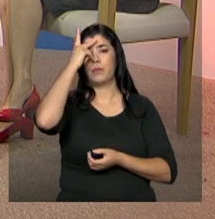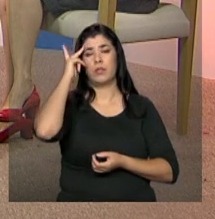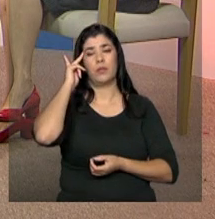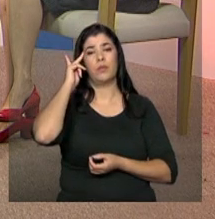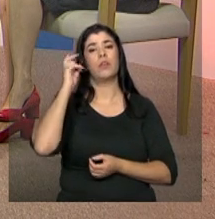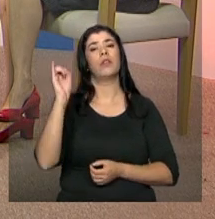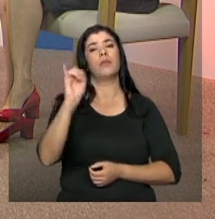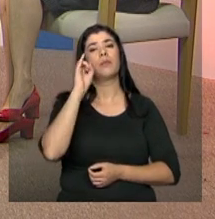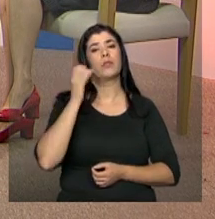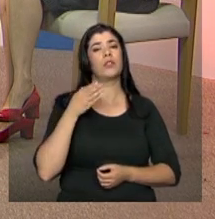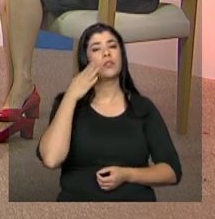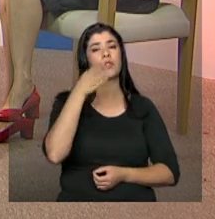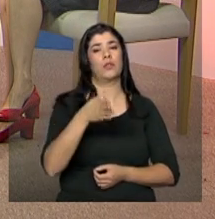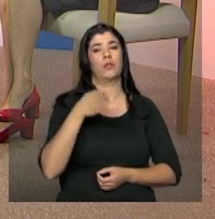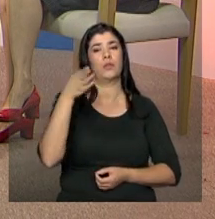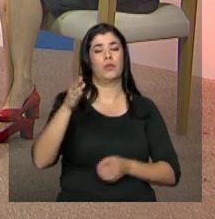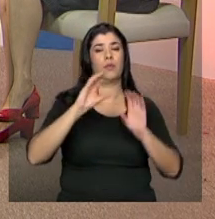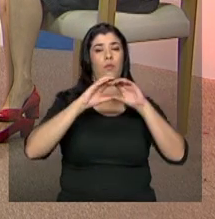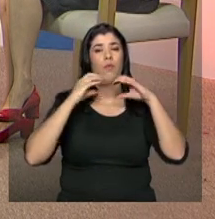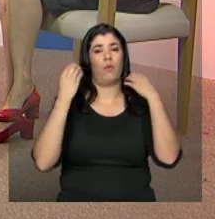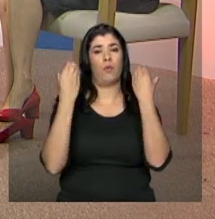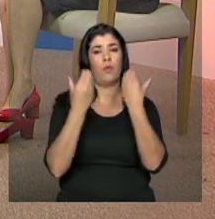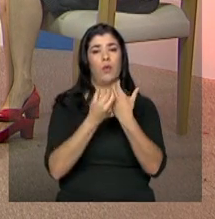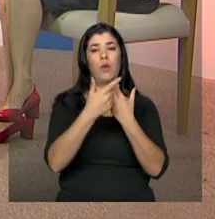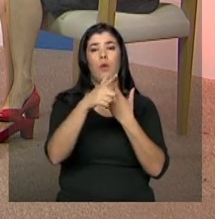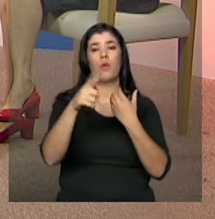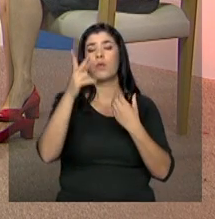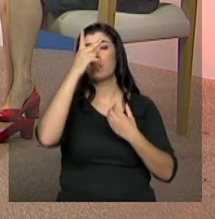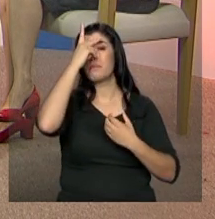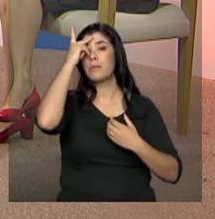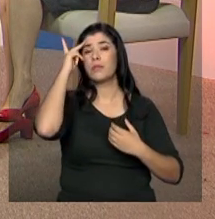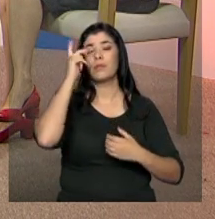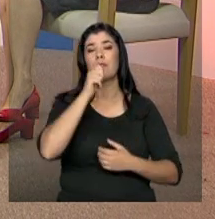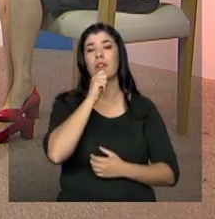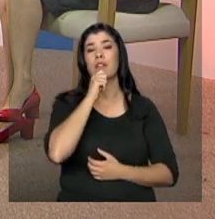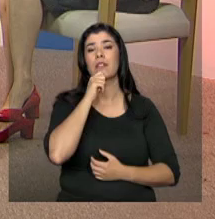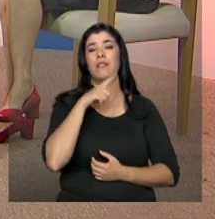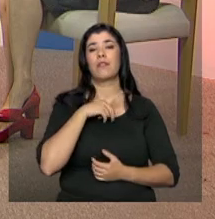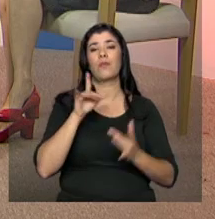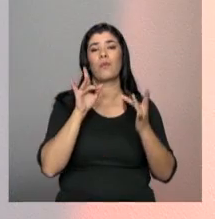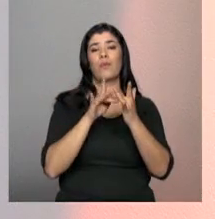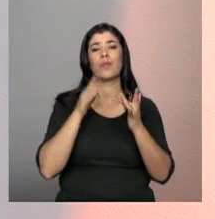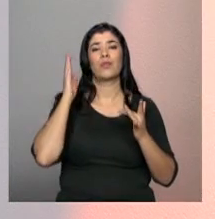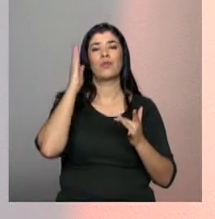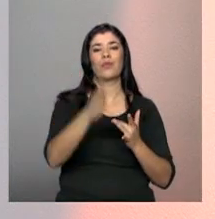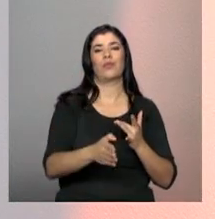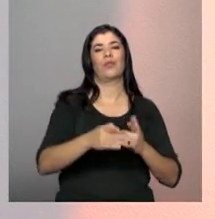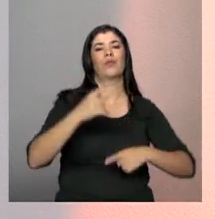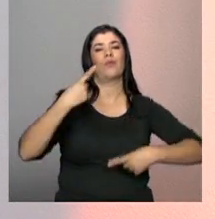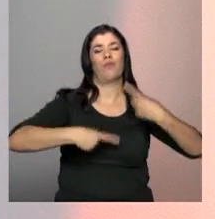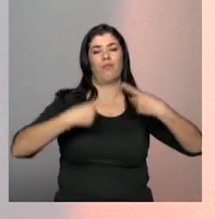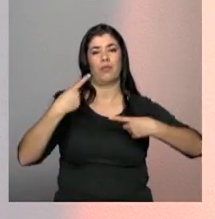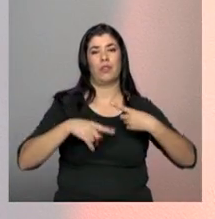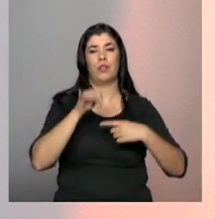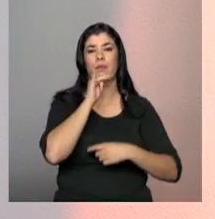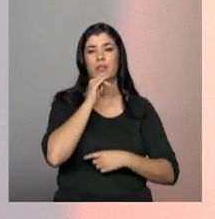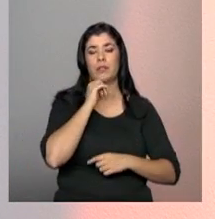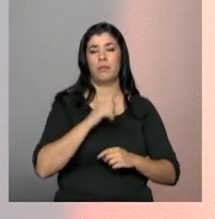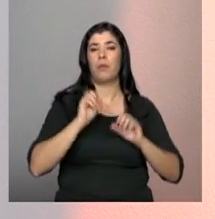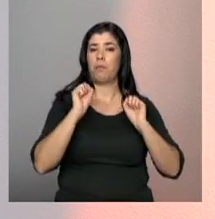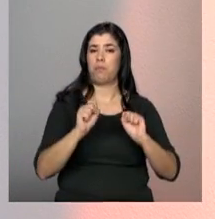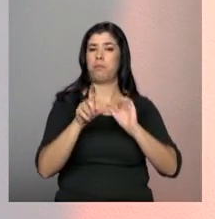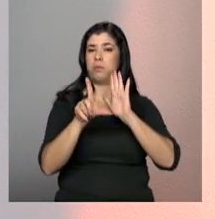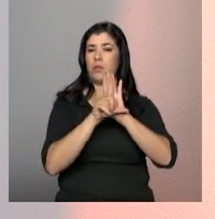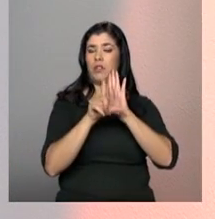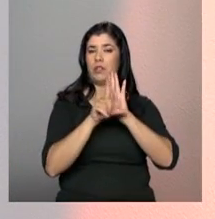presentes nos espaços de conferência, outros atores que não estão atuando diretamente com a política de assistência social, mas que têm interferência, como o legislativo,